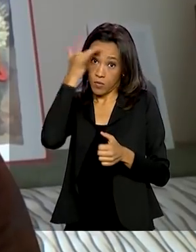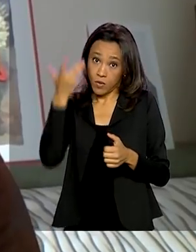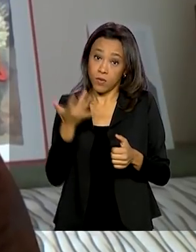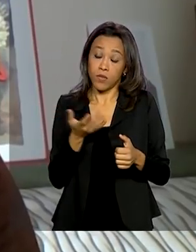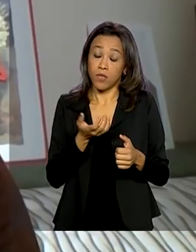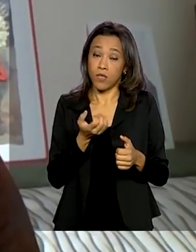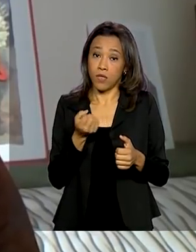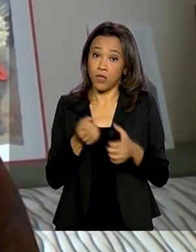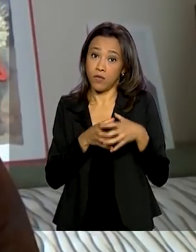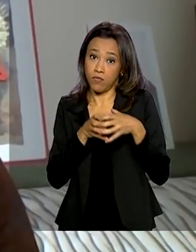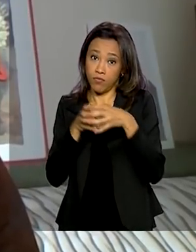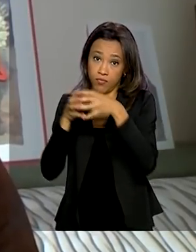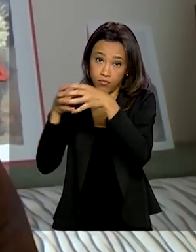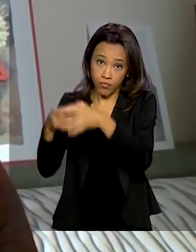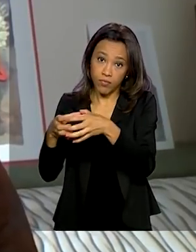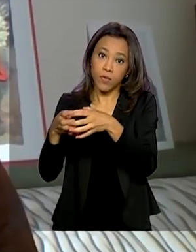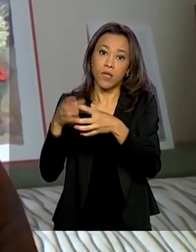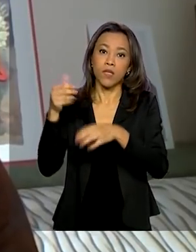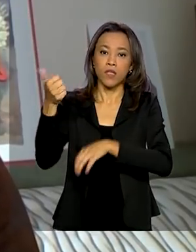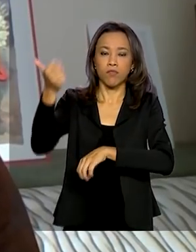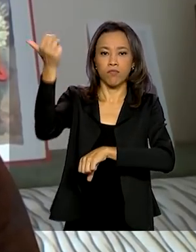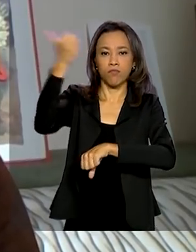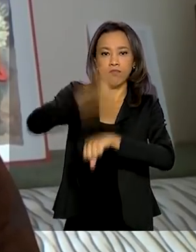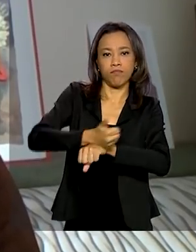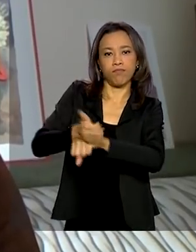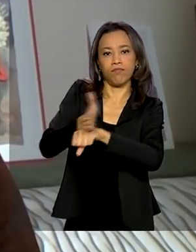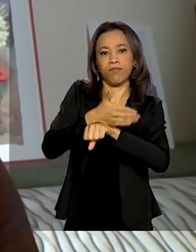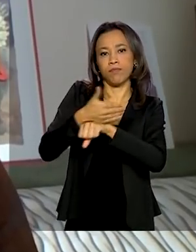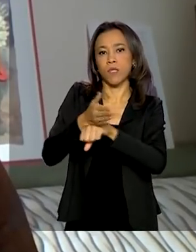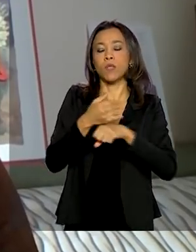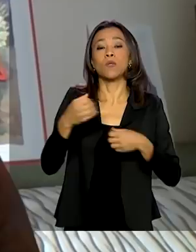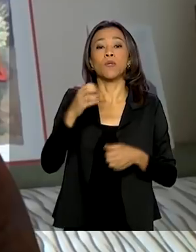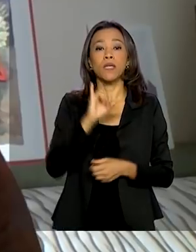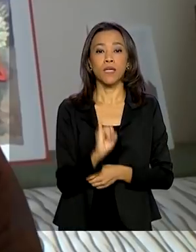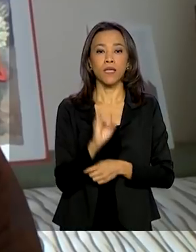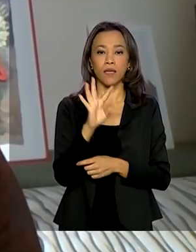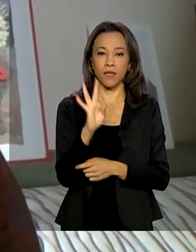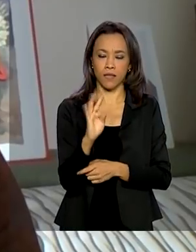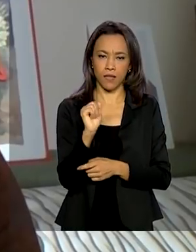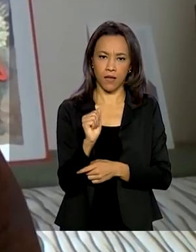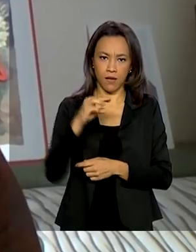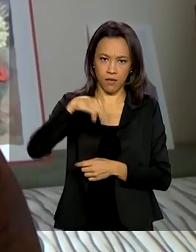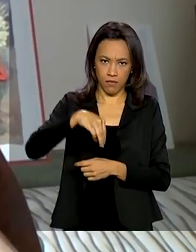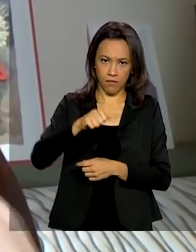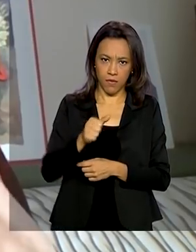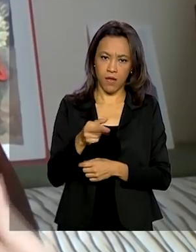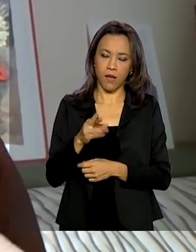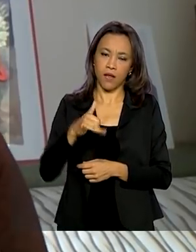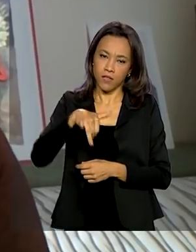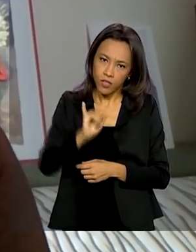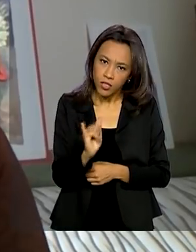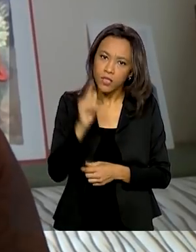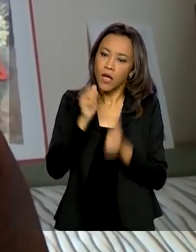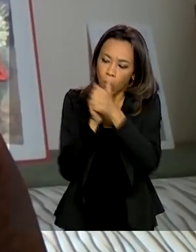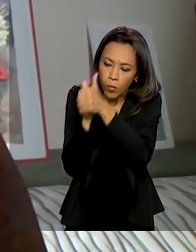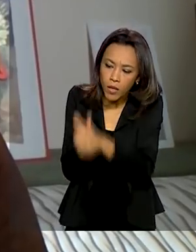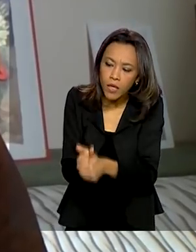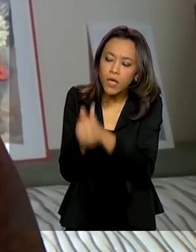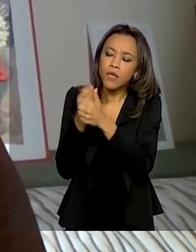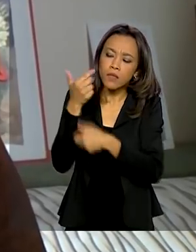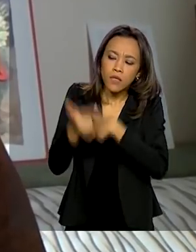meio da rede consular e diplomática do Itamaraty, e que está acompanhando aí,